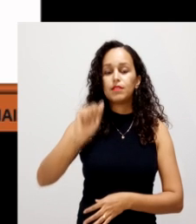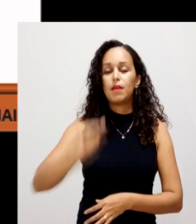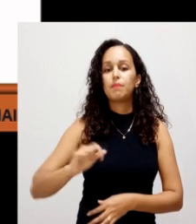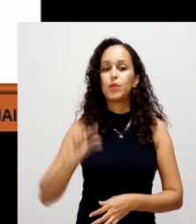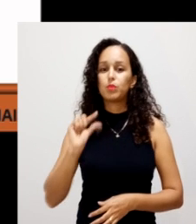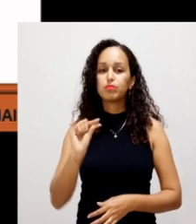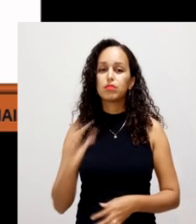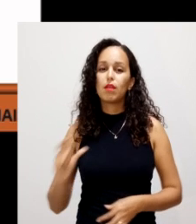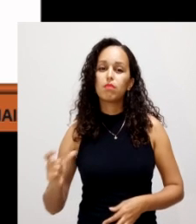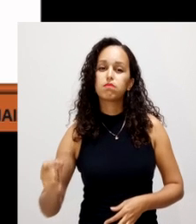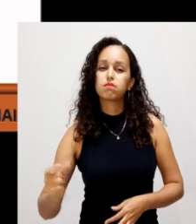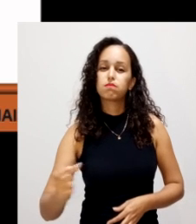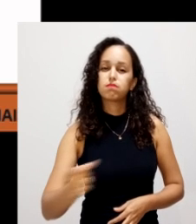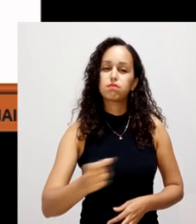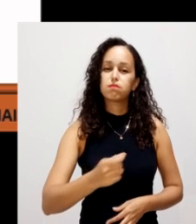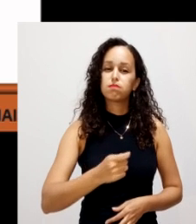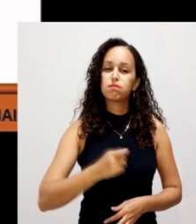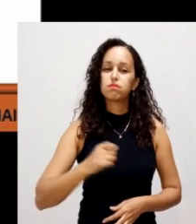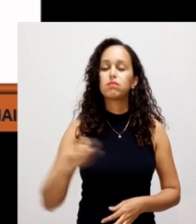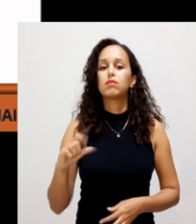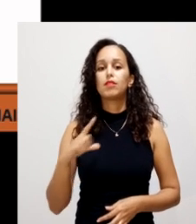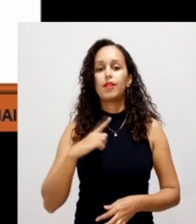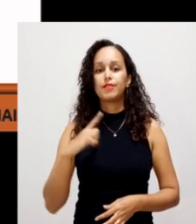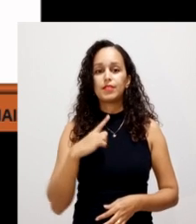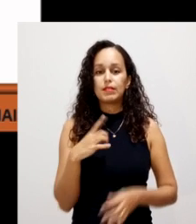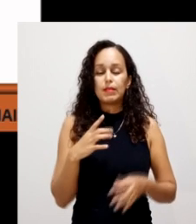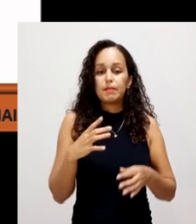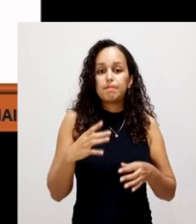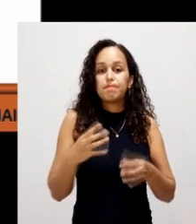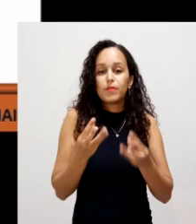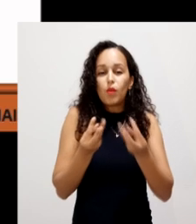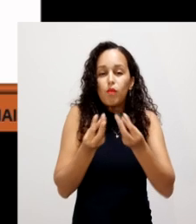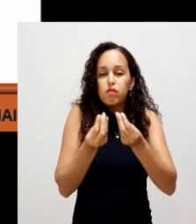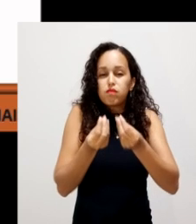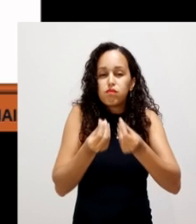-organismos, eles vão estar degradando intensamente a matéria orgânica.